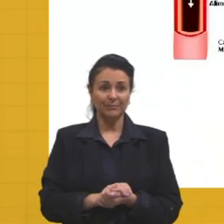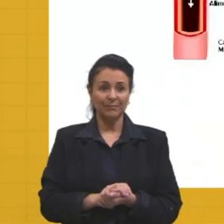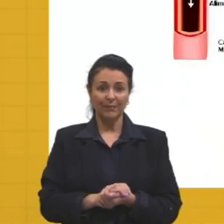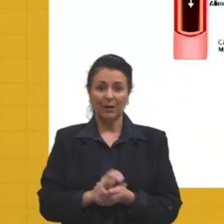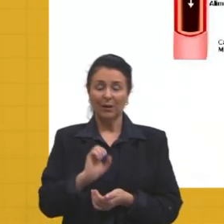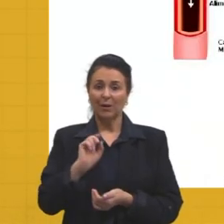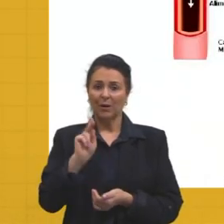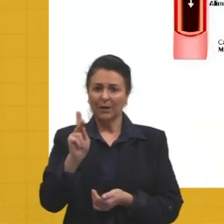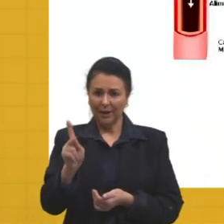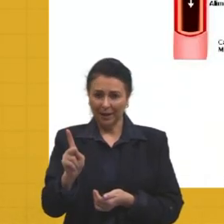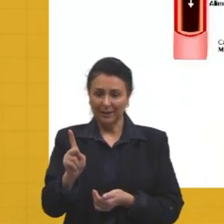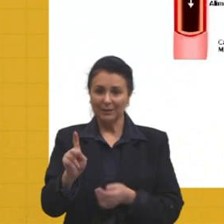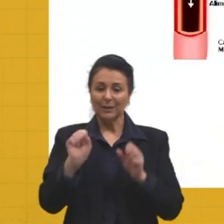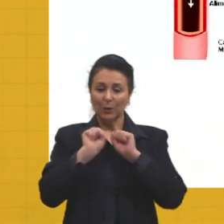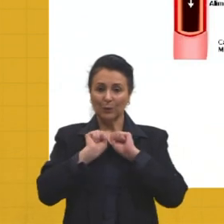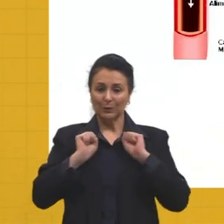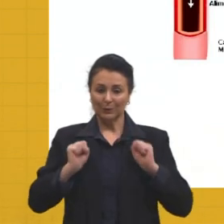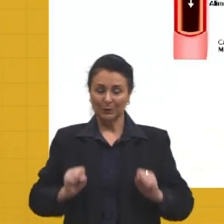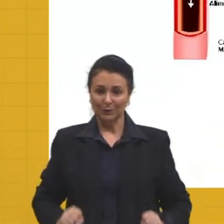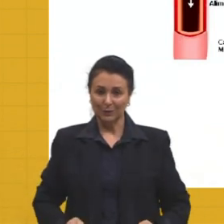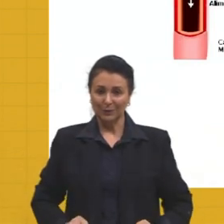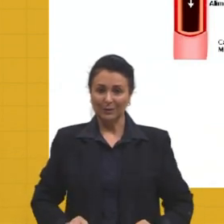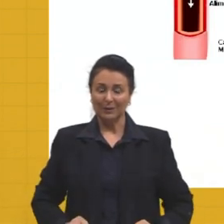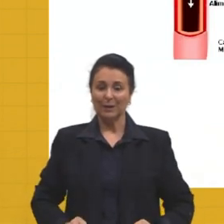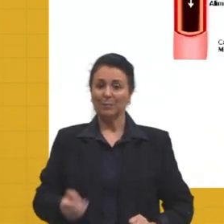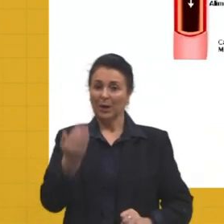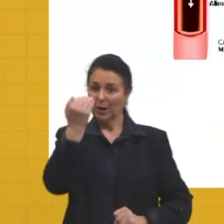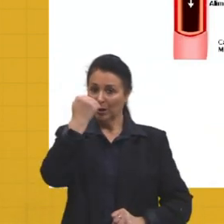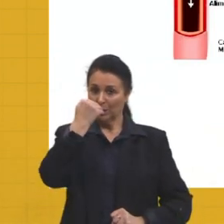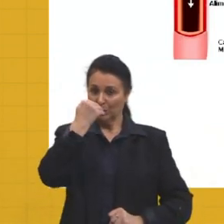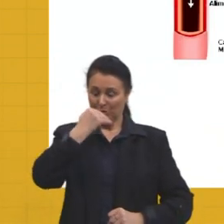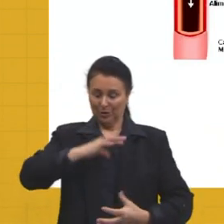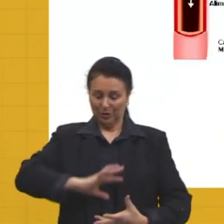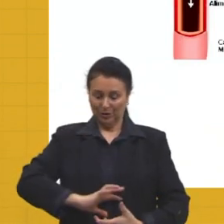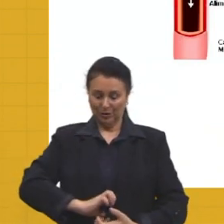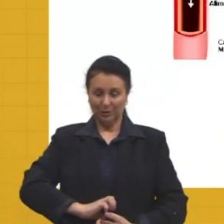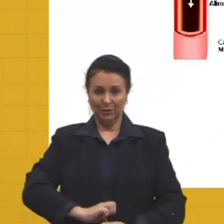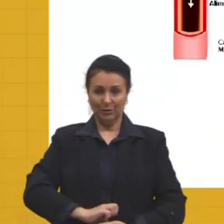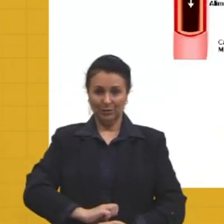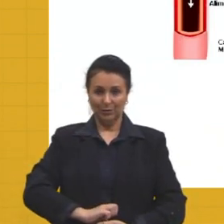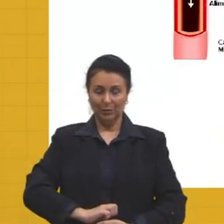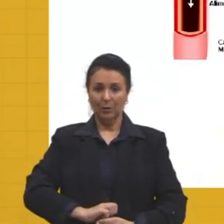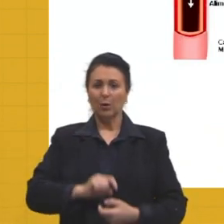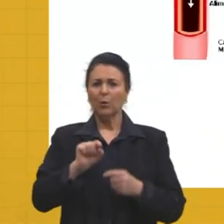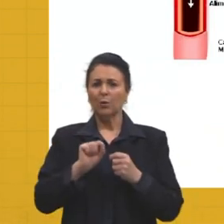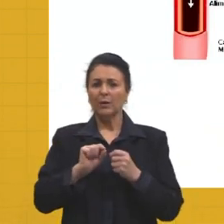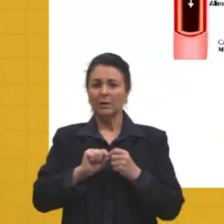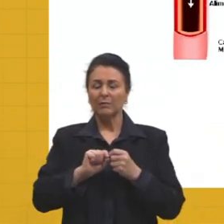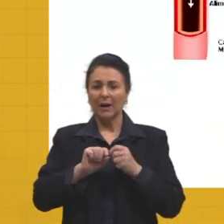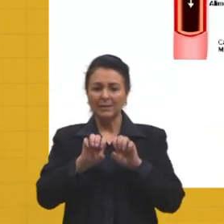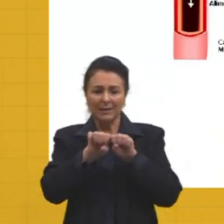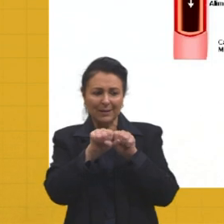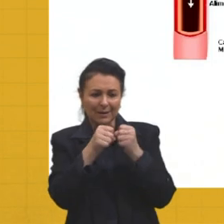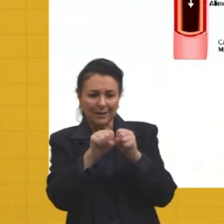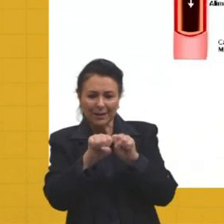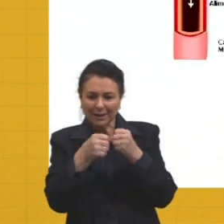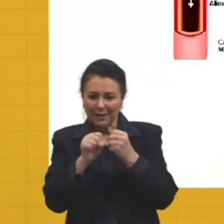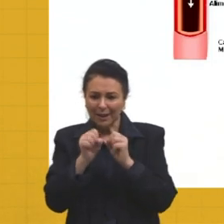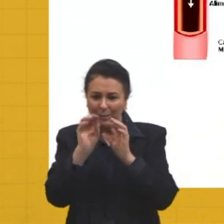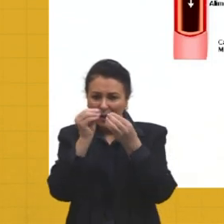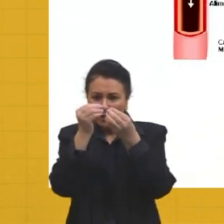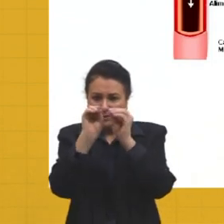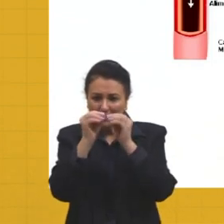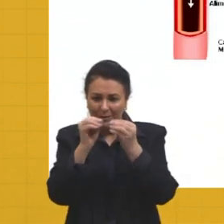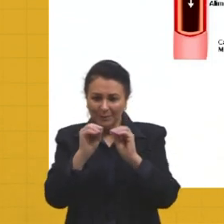Certo? O sistema digestório. Então, o sistema digestório, vai, a função principal é quebrar as partículas, o alimento